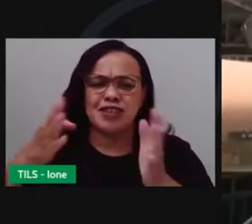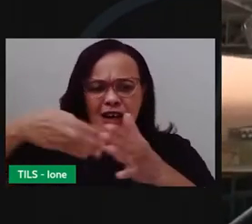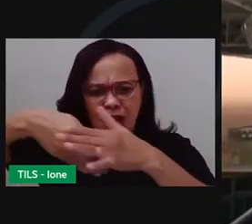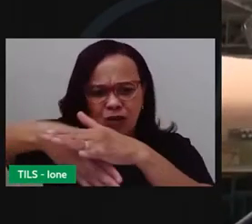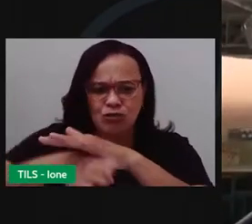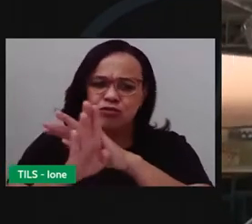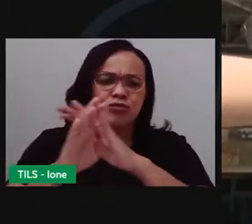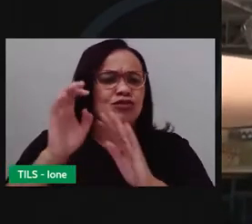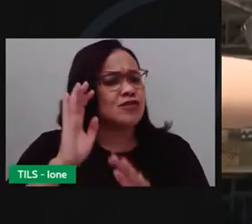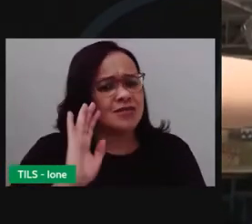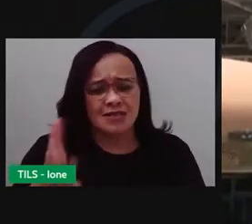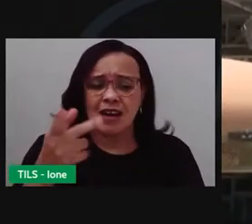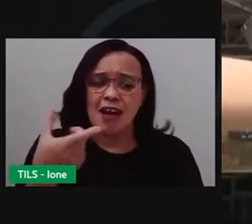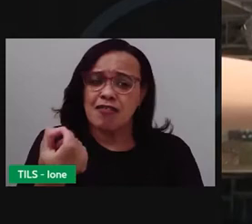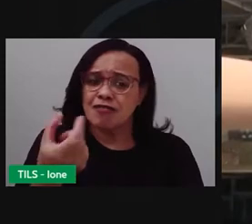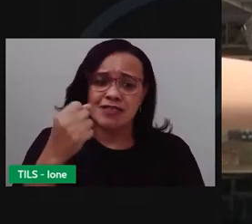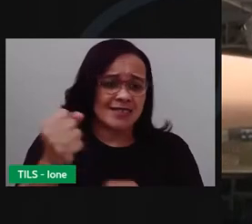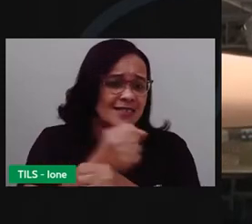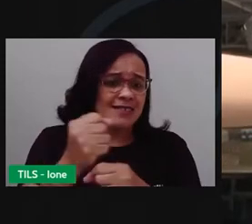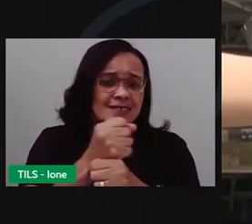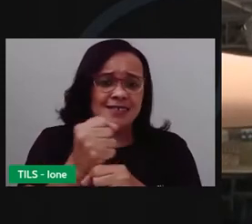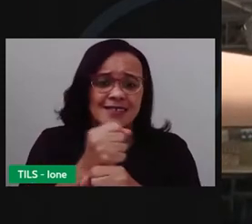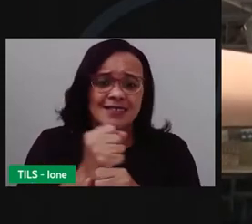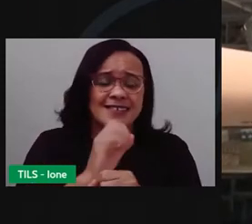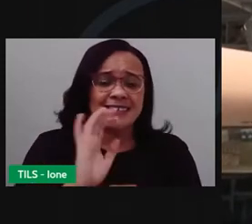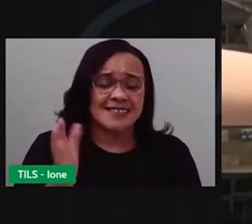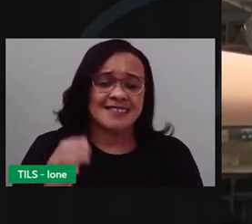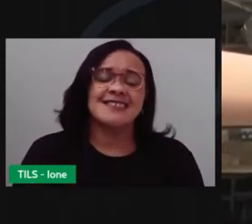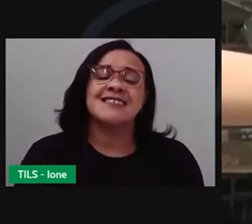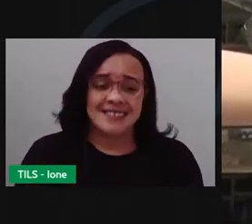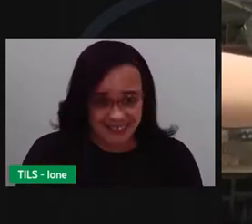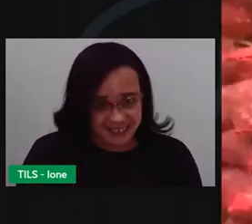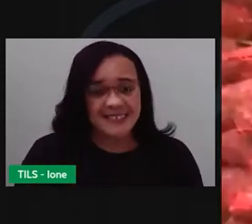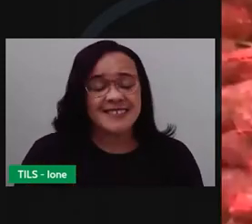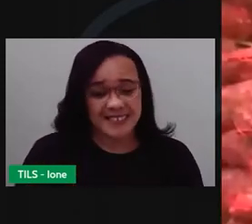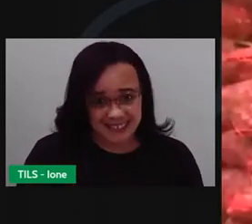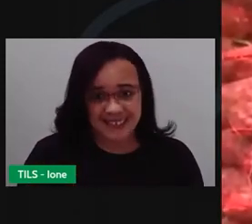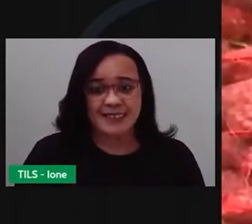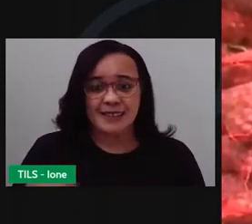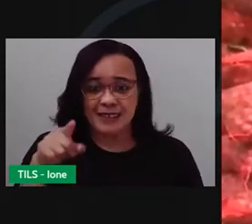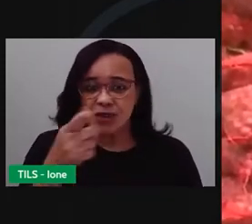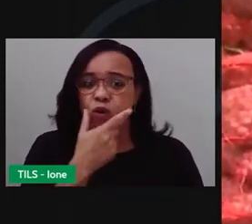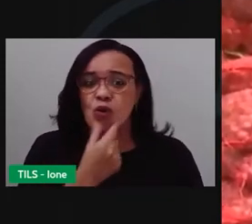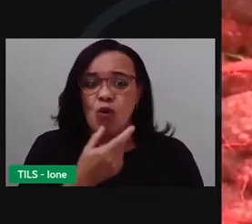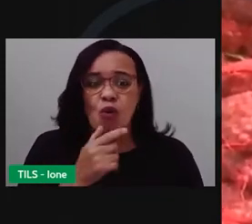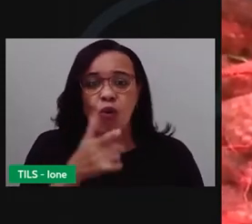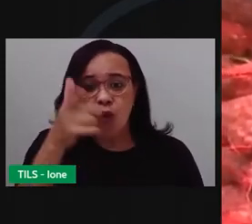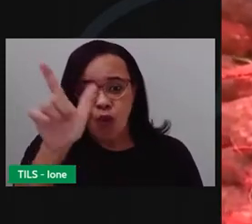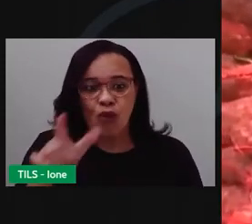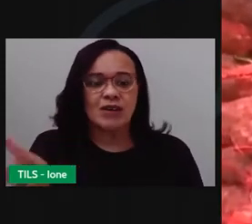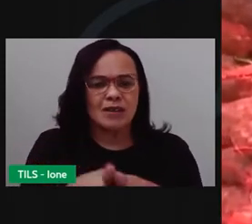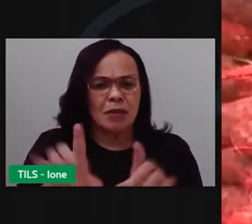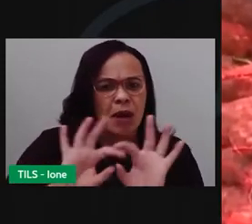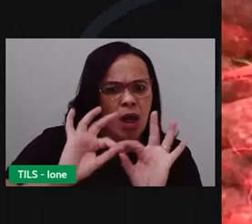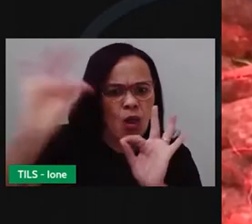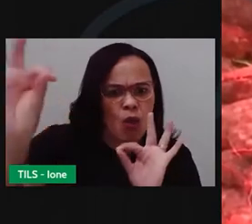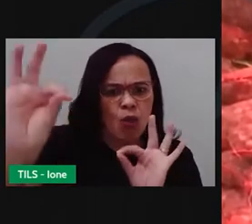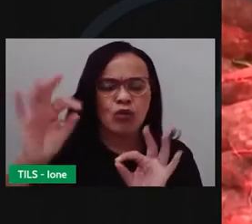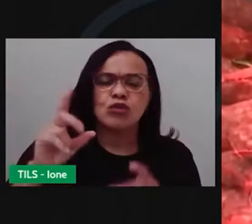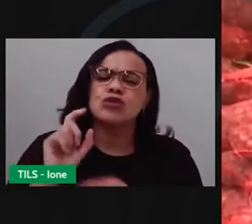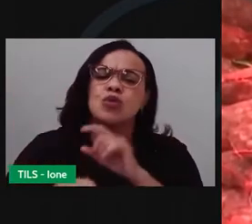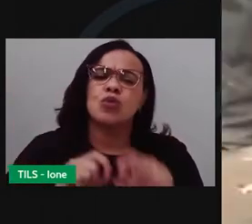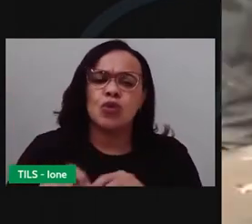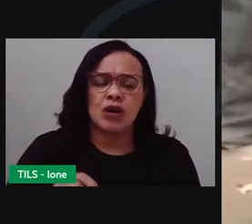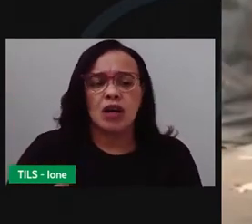já. Há 20 anos eu já estou dentro do macete já. Estou liga. Seu Francisco também veio de longe. É do Rio Grande do